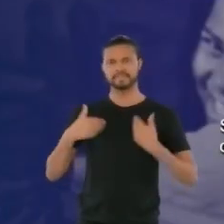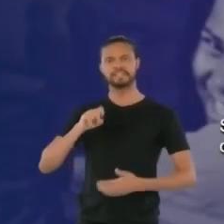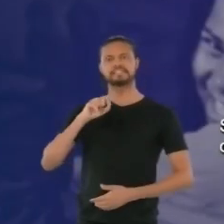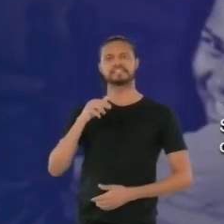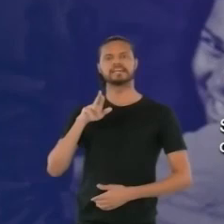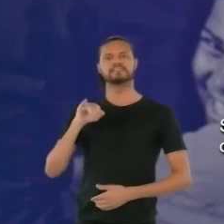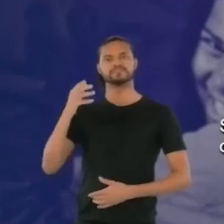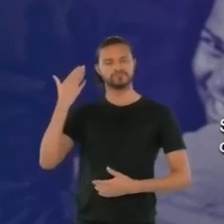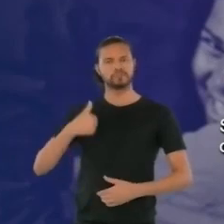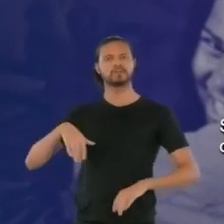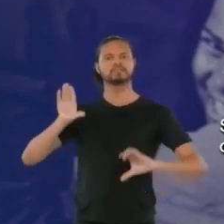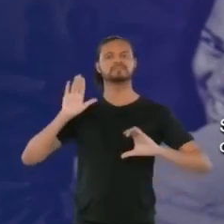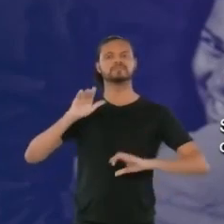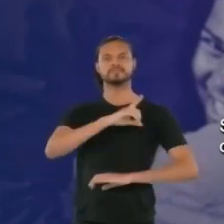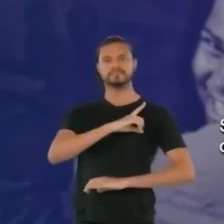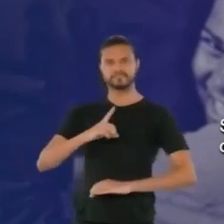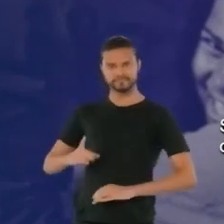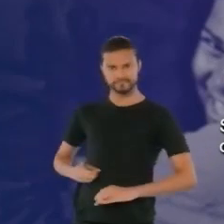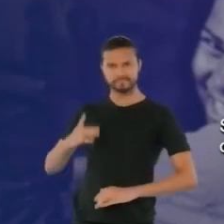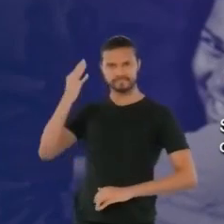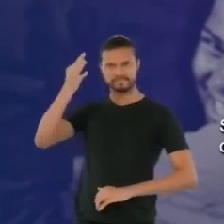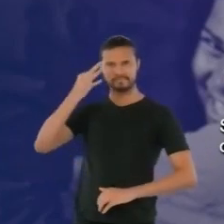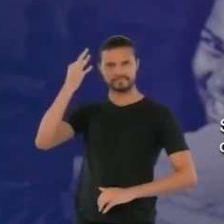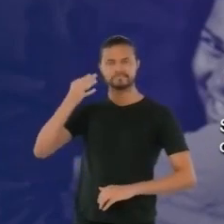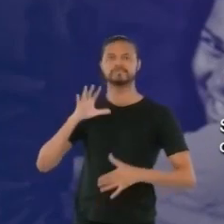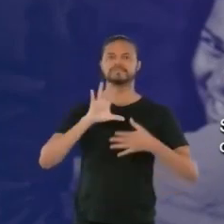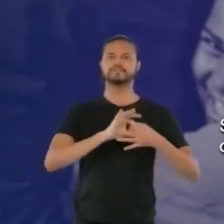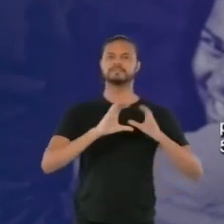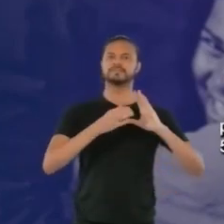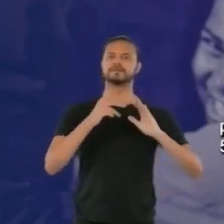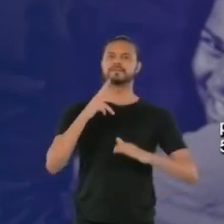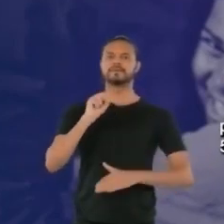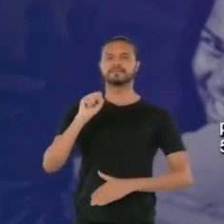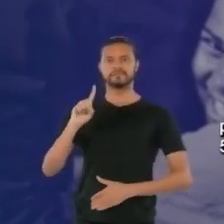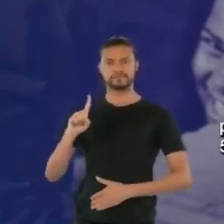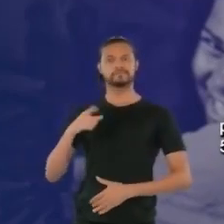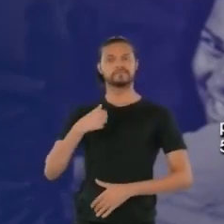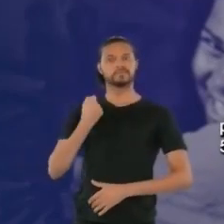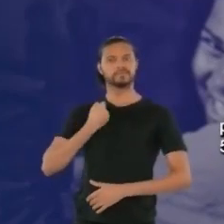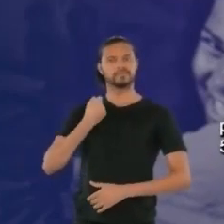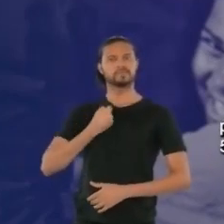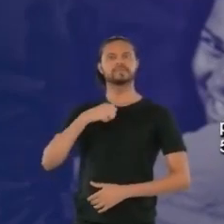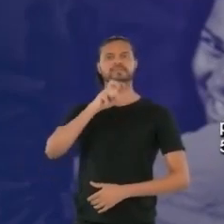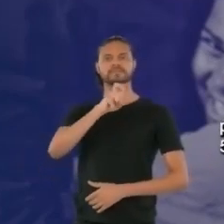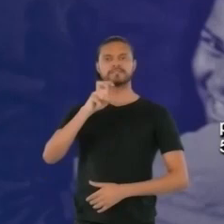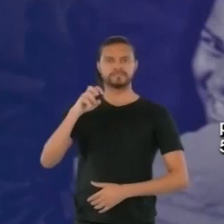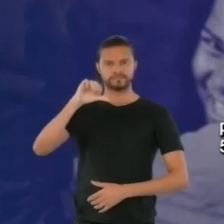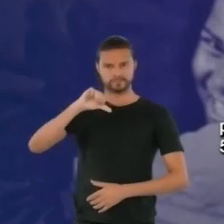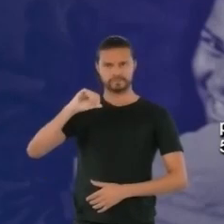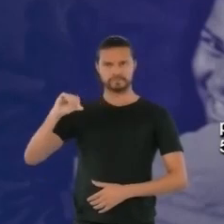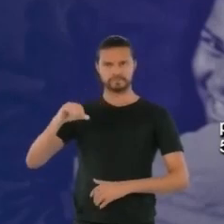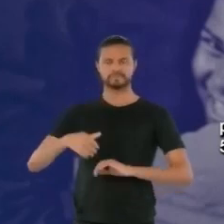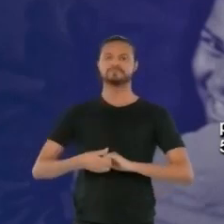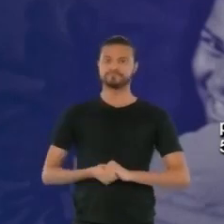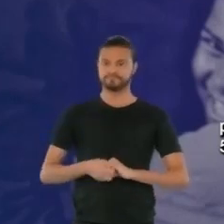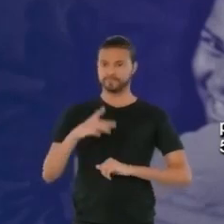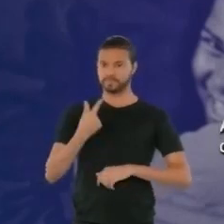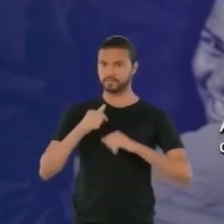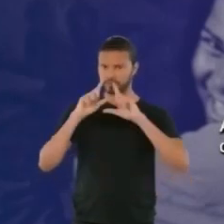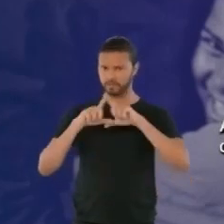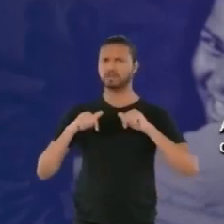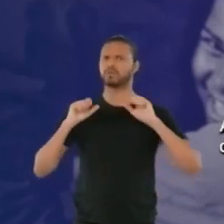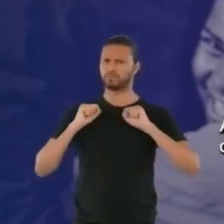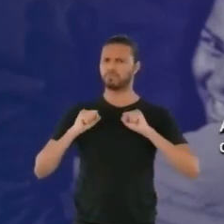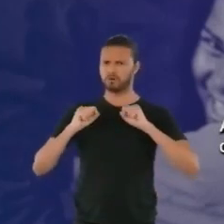bem? Sou Sérgio Cabral, candidato a deputado federal pelo PSD, com o número 5599.